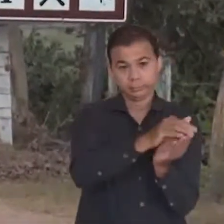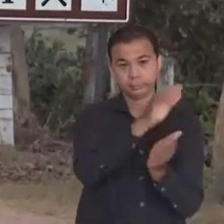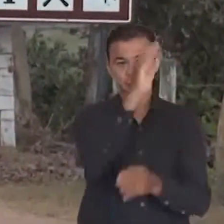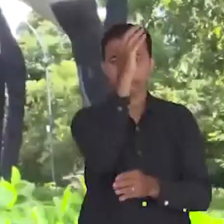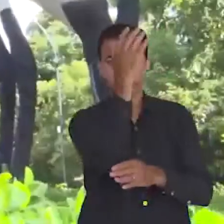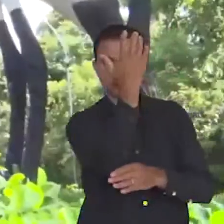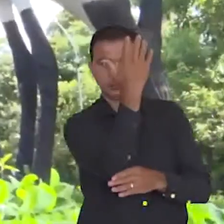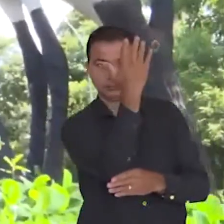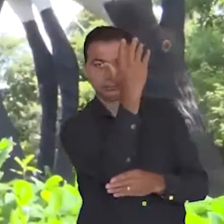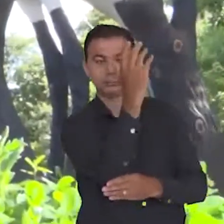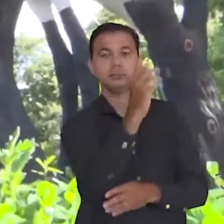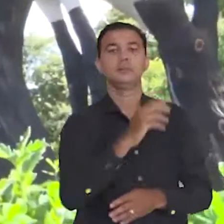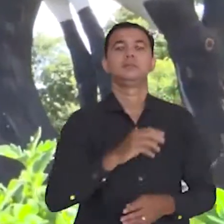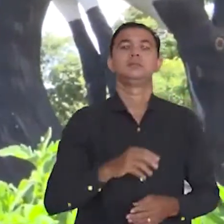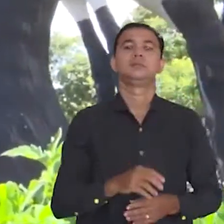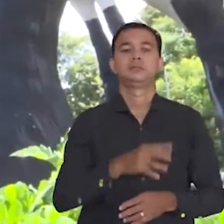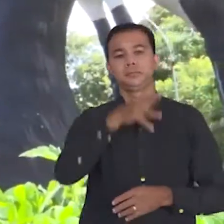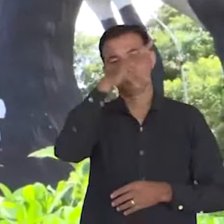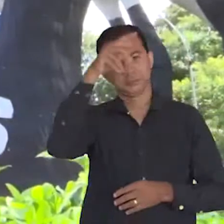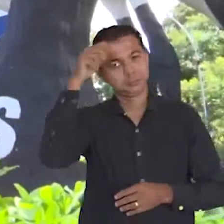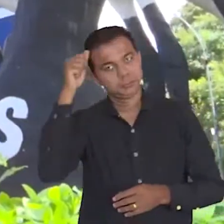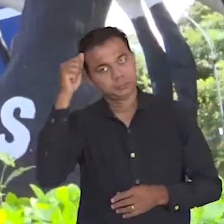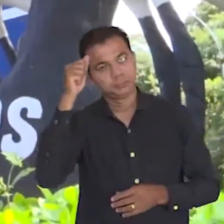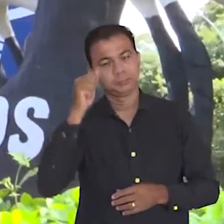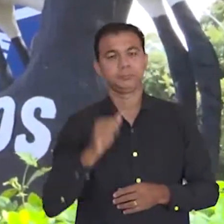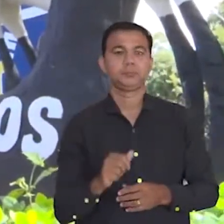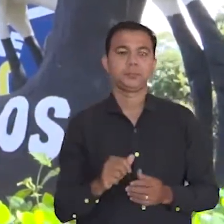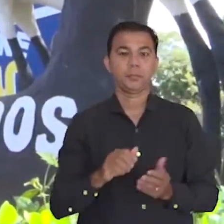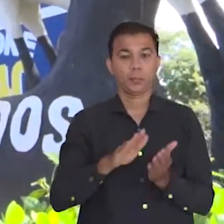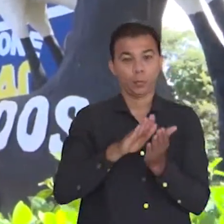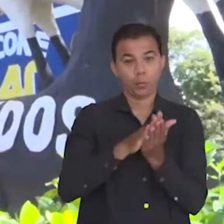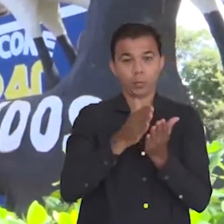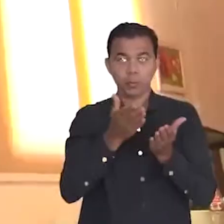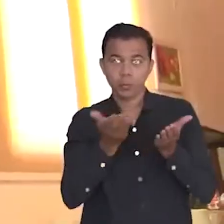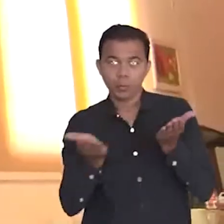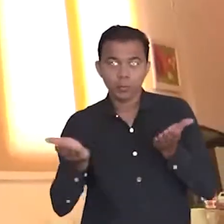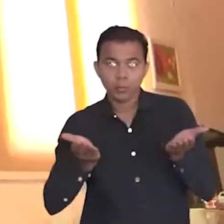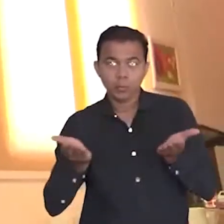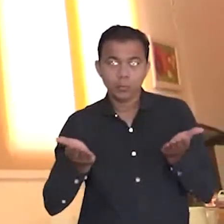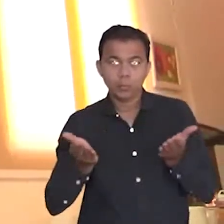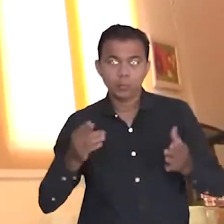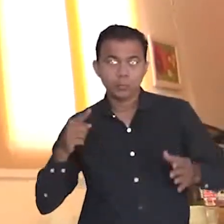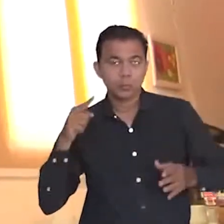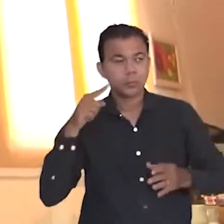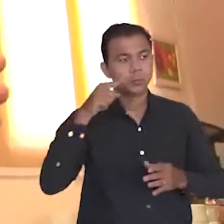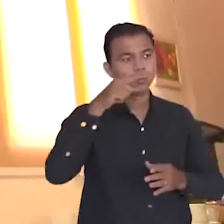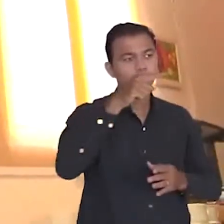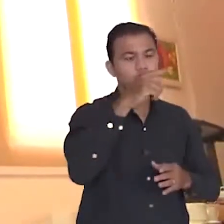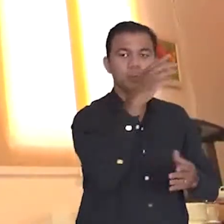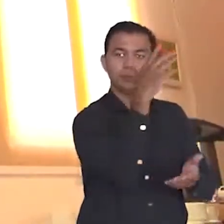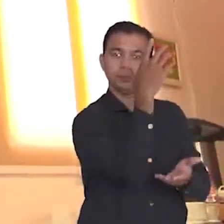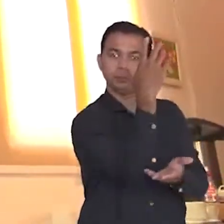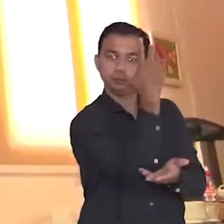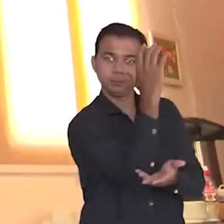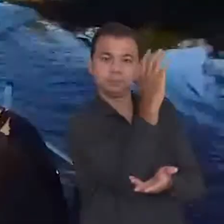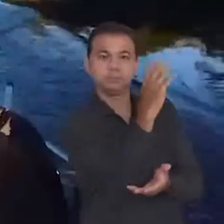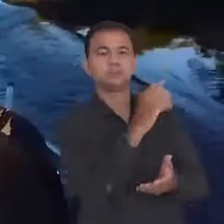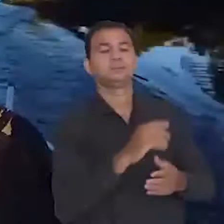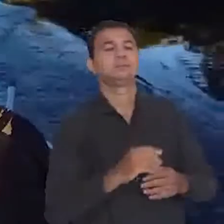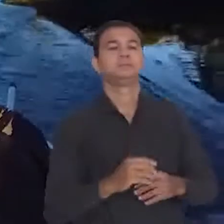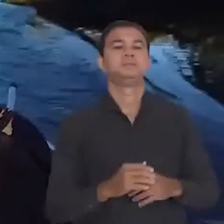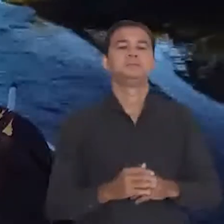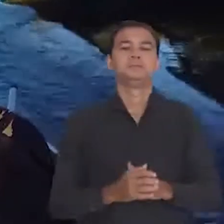Grossense. Ela liga o município de Poconé ao Porto Jofre, a região mais procurada pelos turistas.